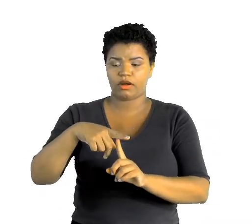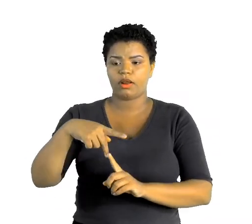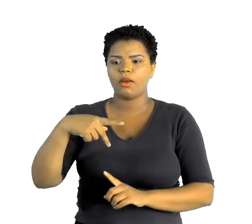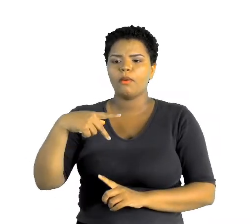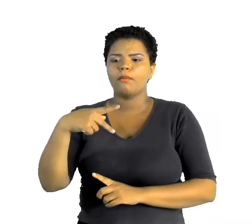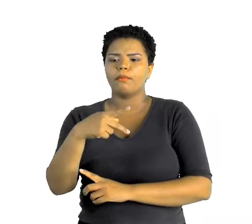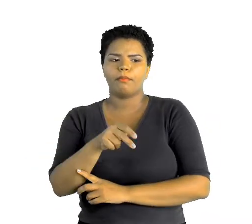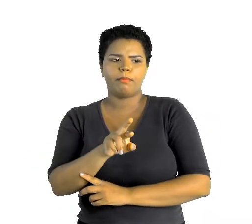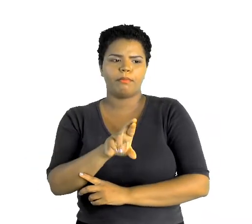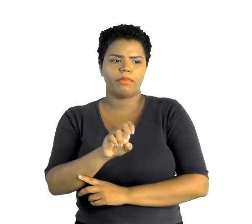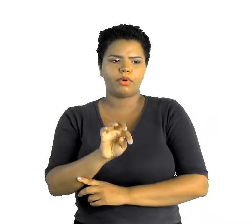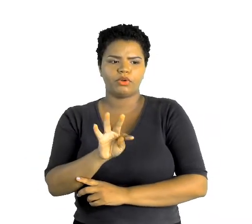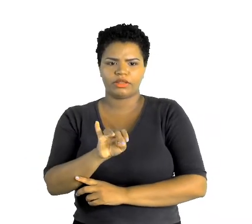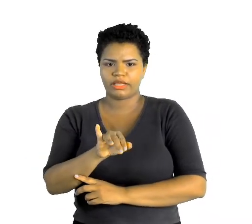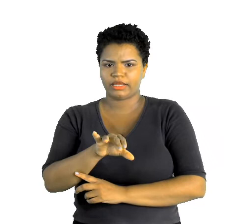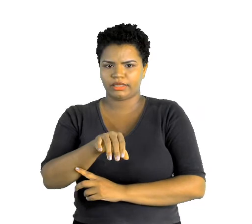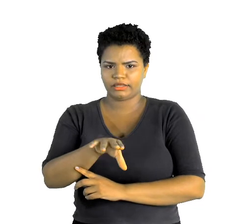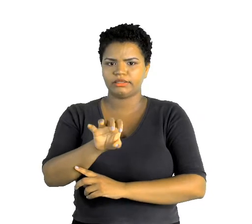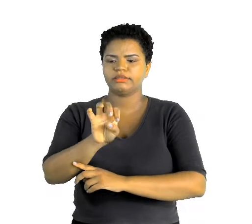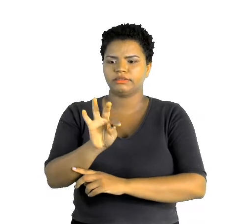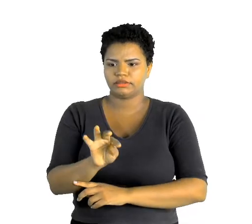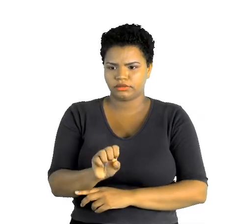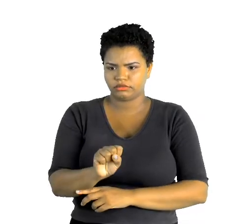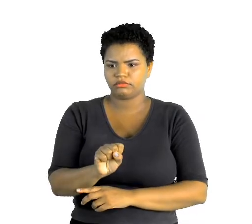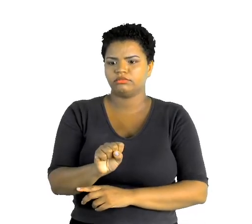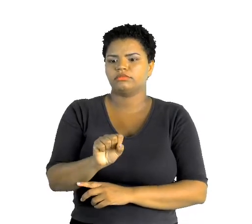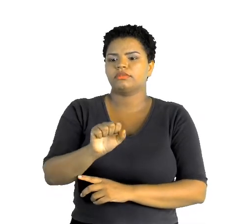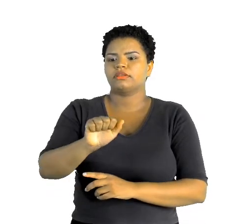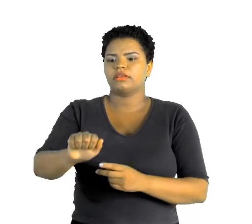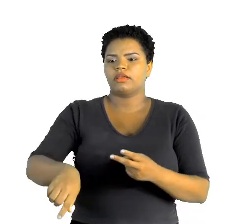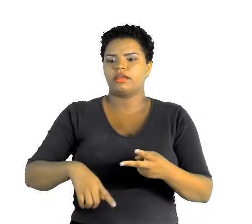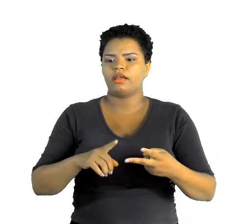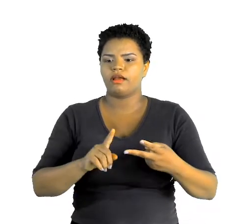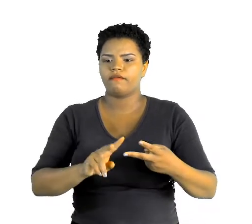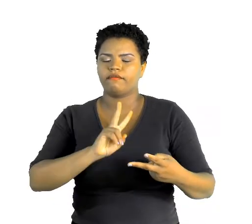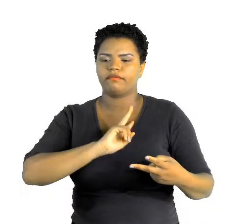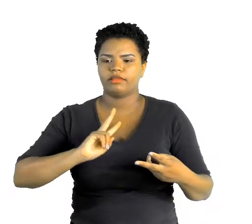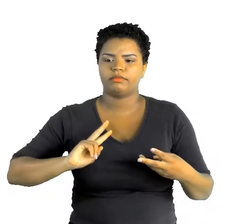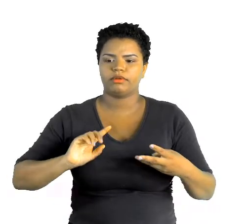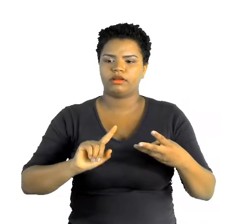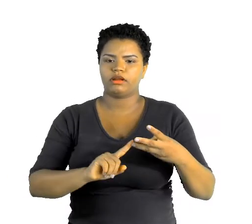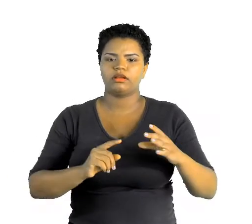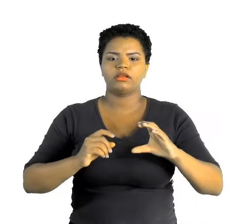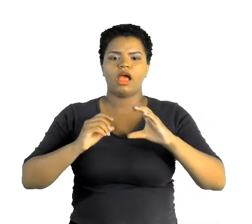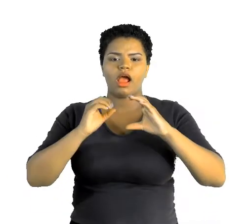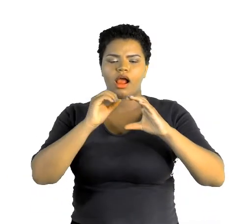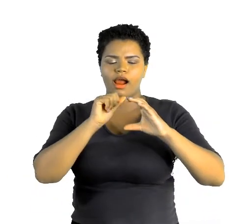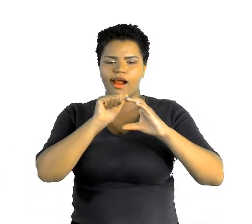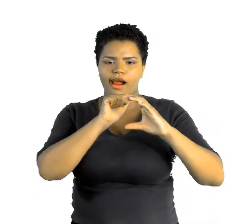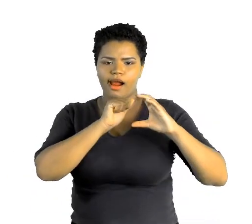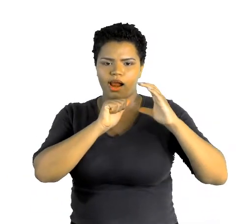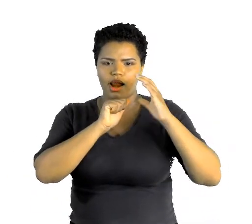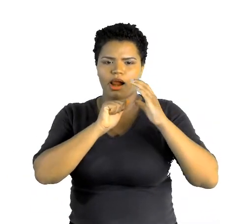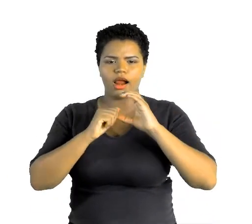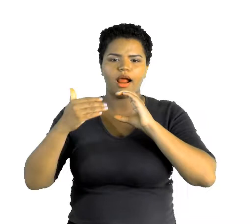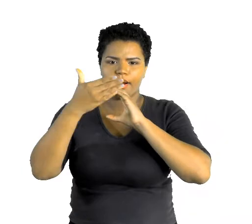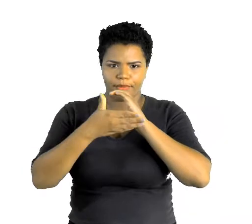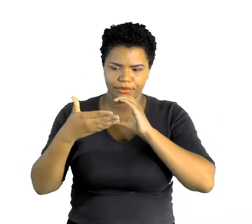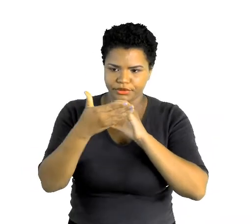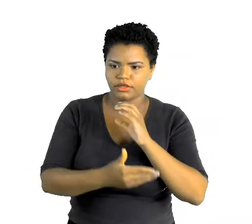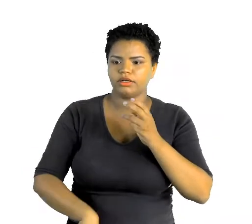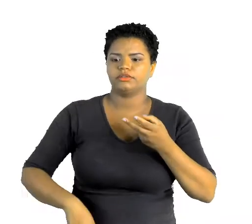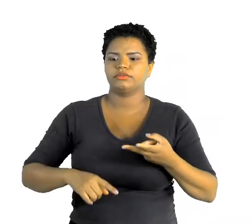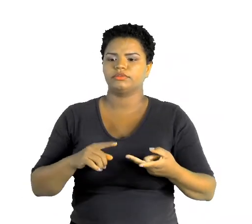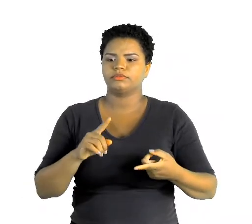os carboidratos, as gorduras ou lipídios, as vitaminas e os sais minerais. Então, o primeiro grupo das proteínas são